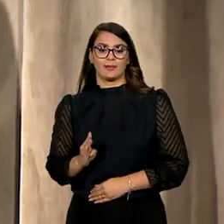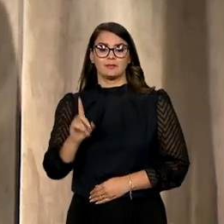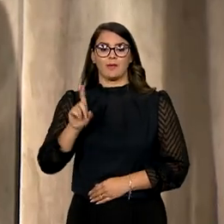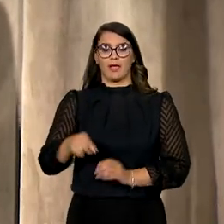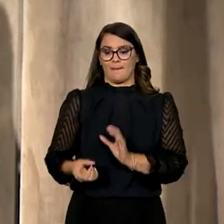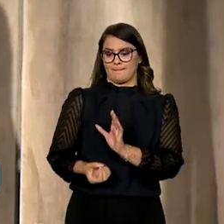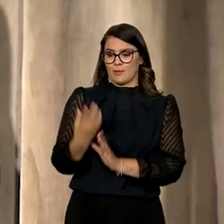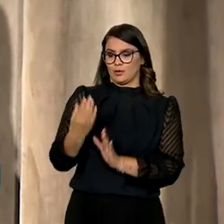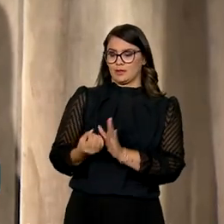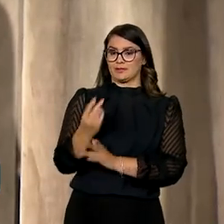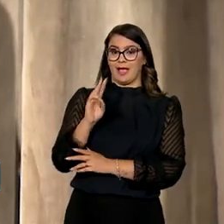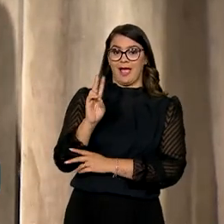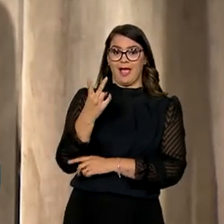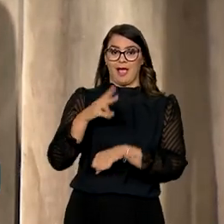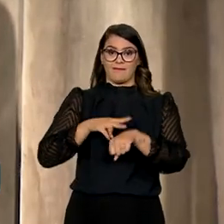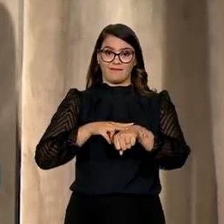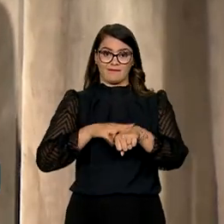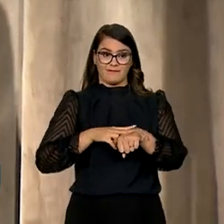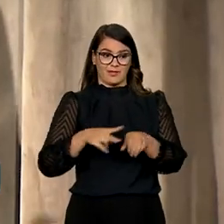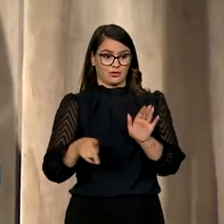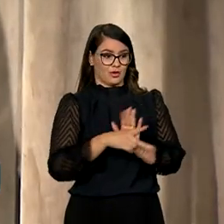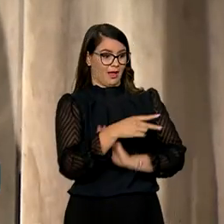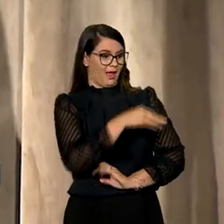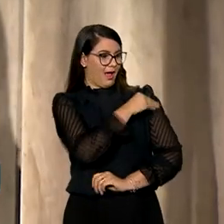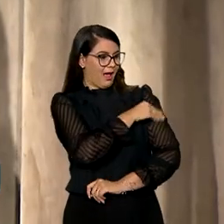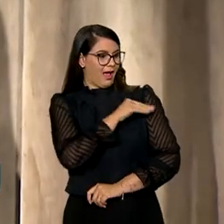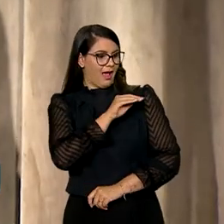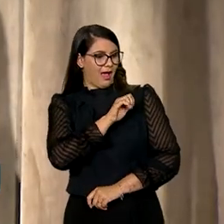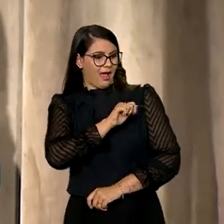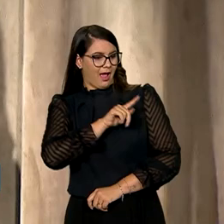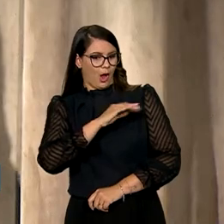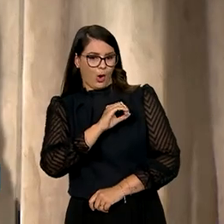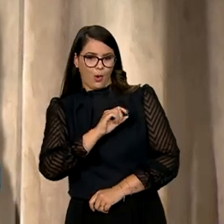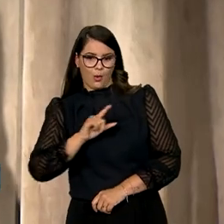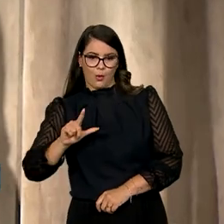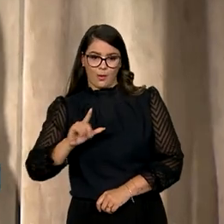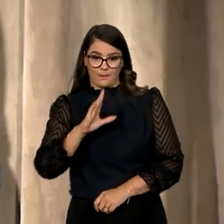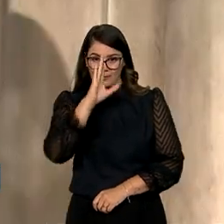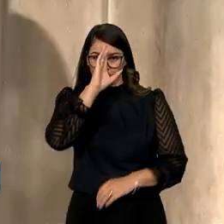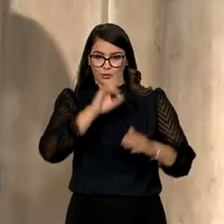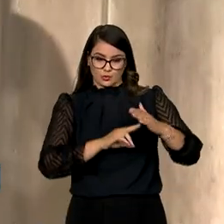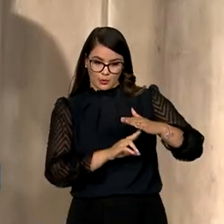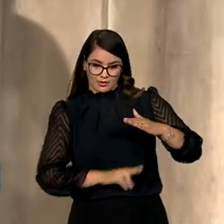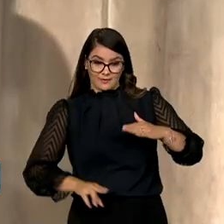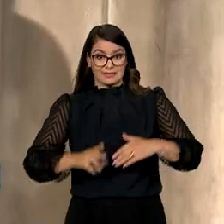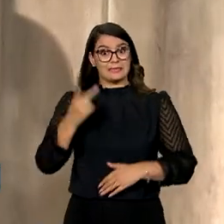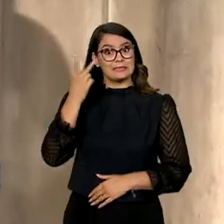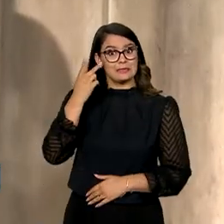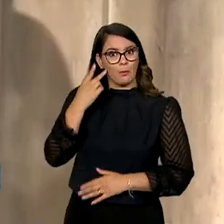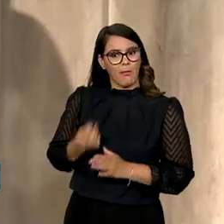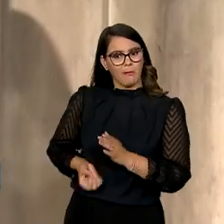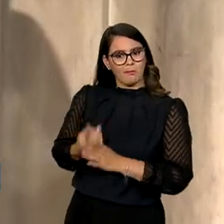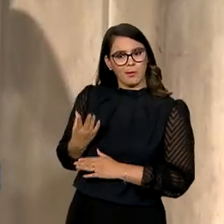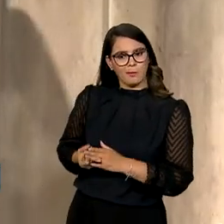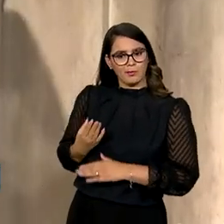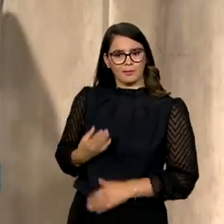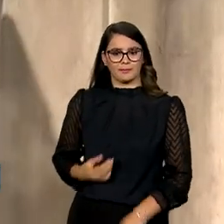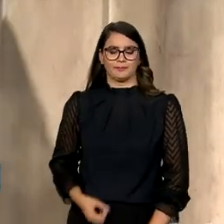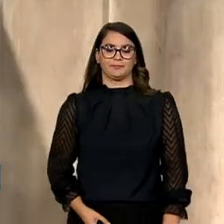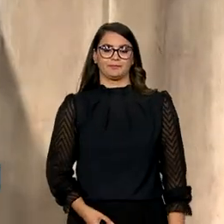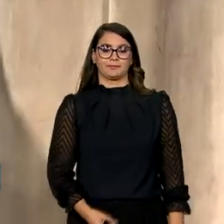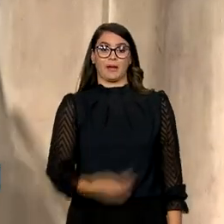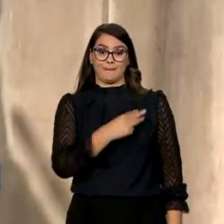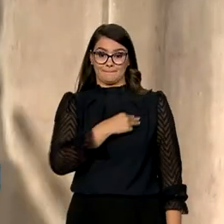a produção de hidrogênio verde a partir do etanol. Quem lidera isso no mundo é a Universidade de São Paulo. Para o ministro Rui Costa,